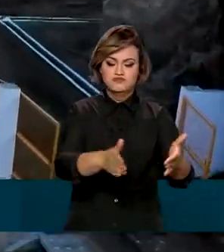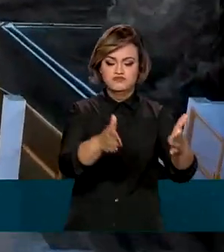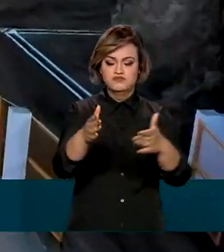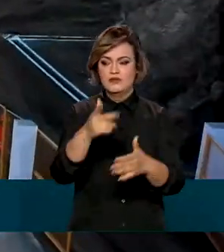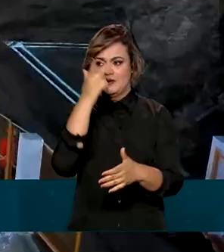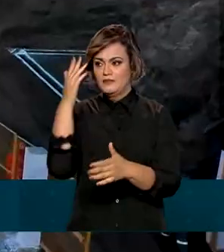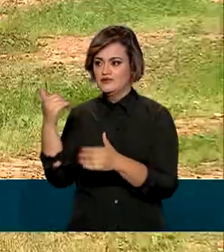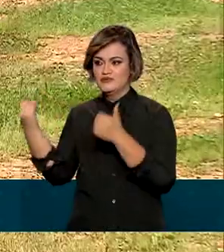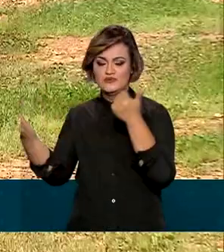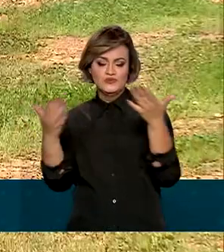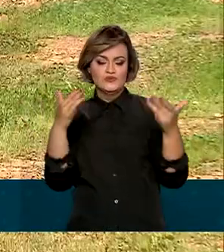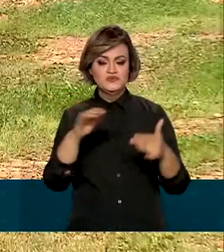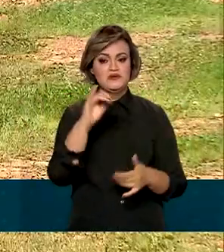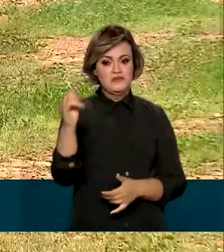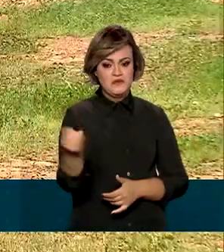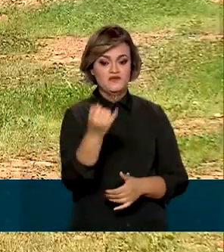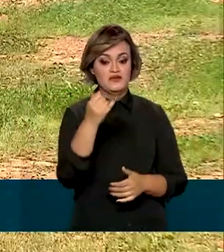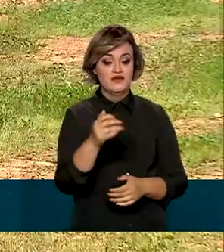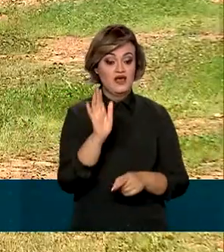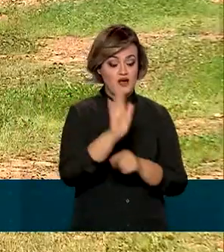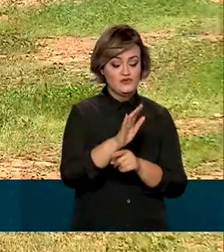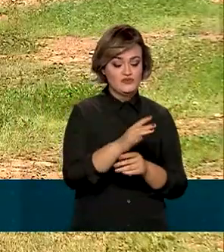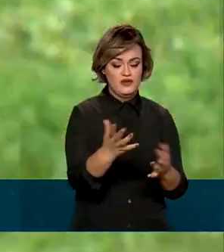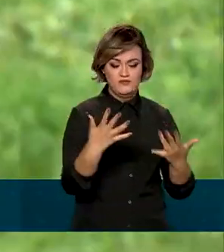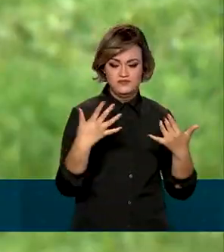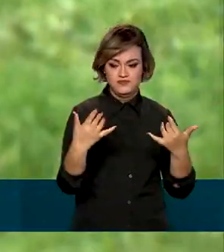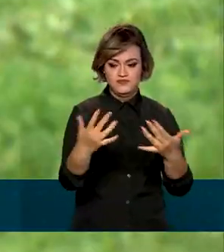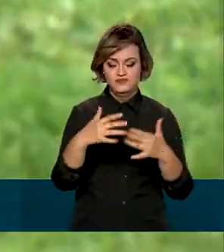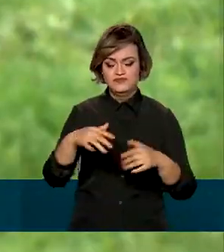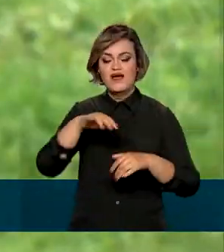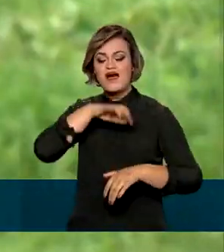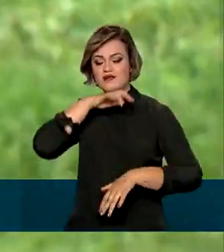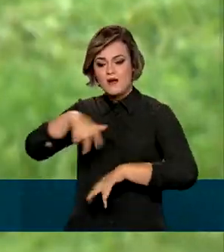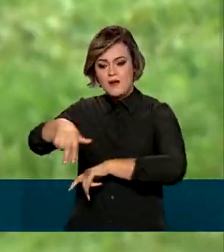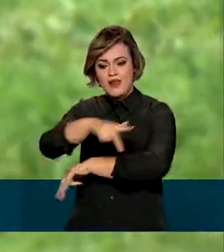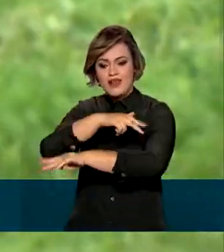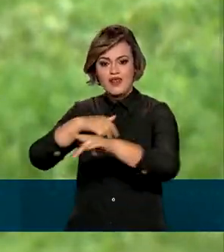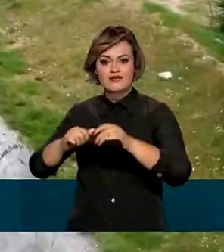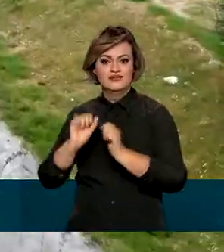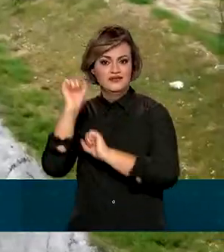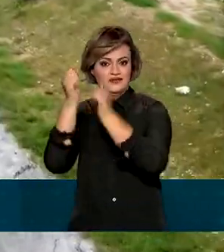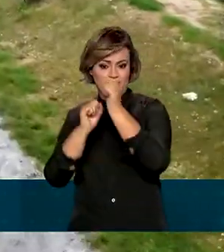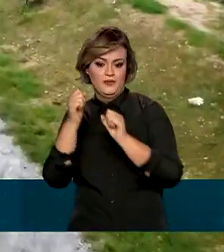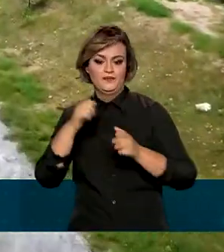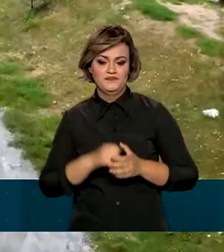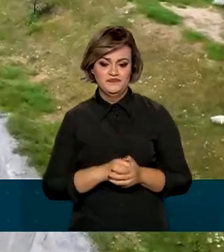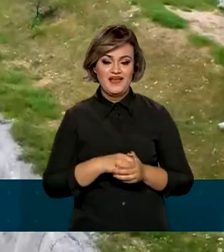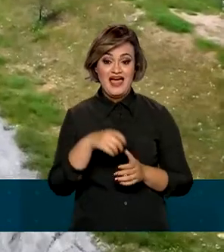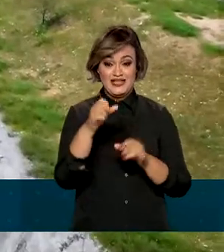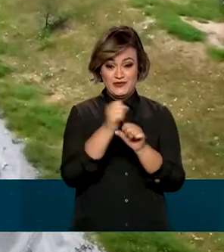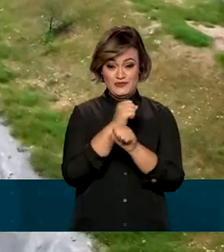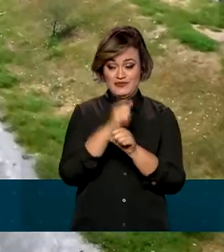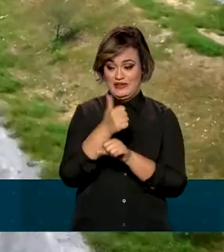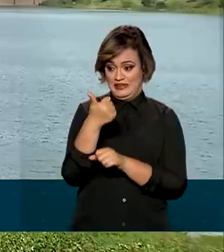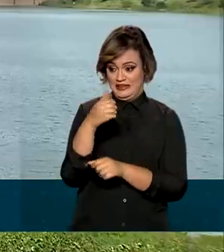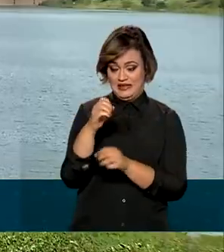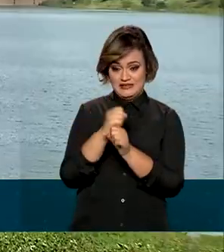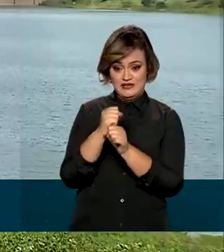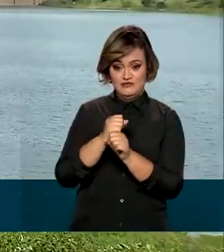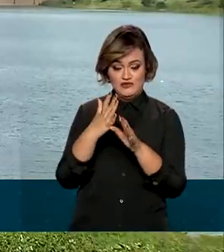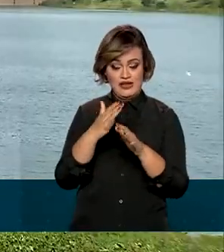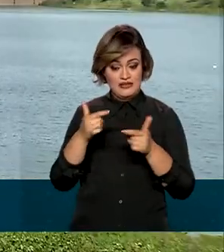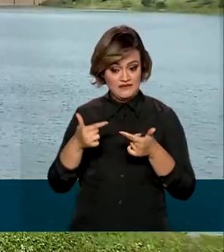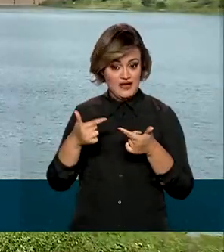os moradores e favorecendo plantações, criações e pequenas indústrias. A obra, iniciada há 10 anos, ganhou